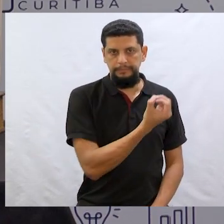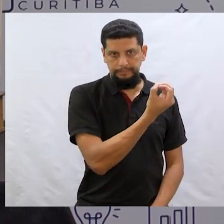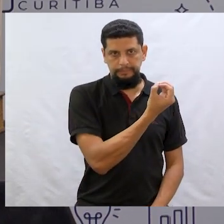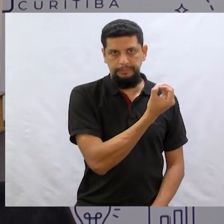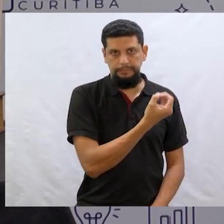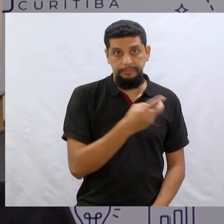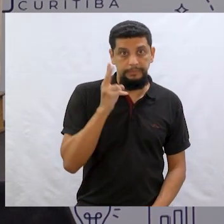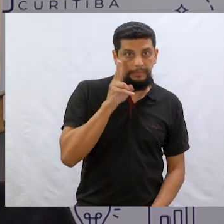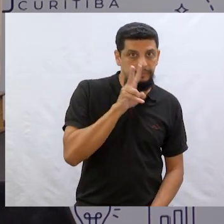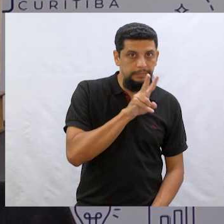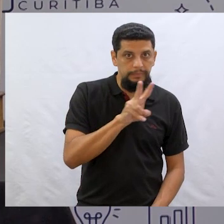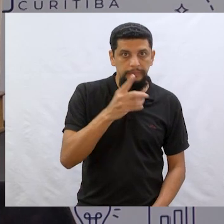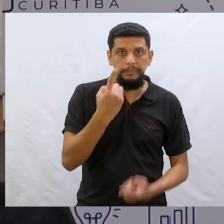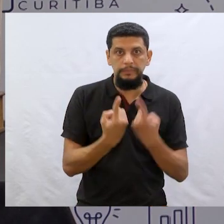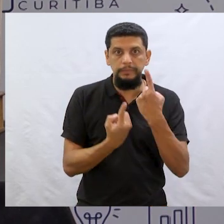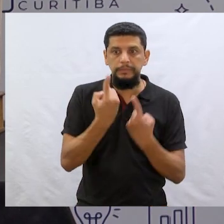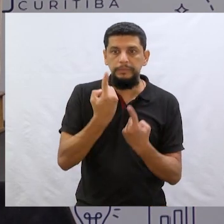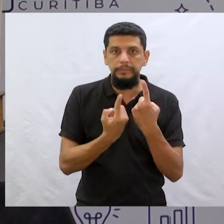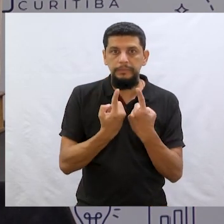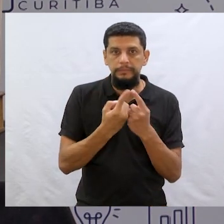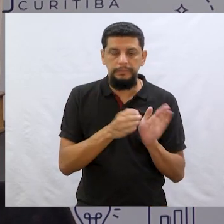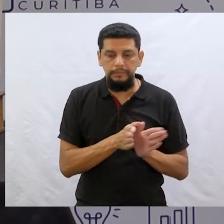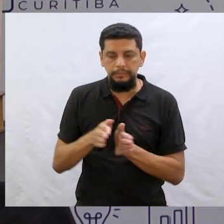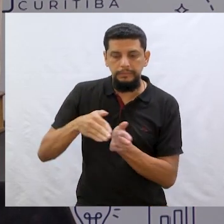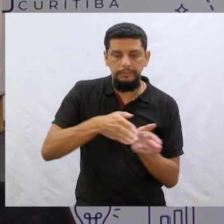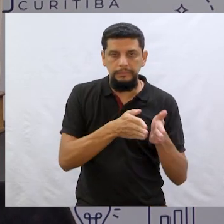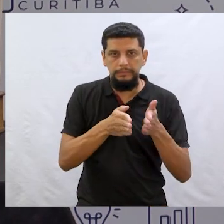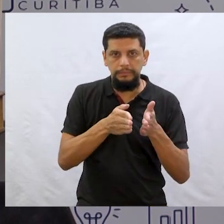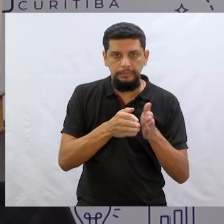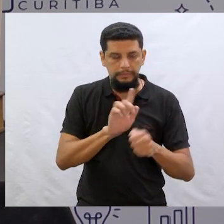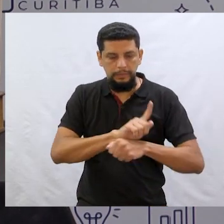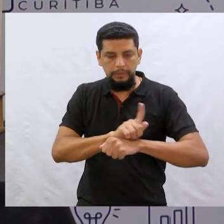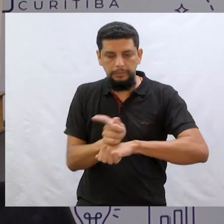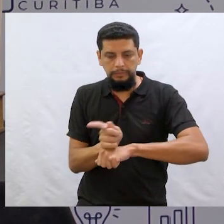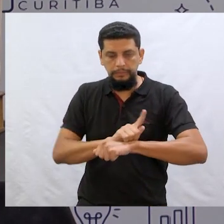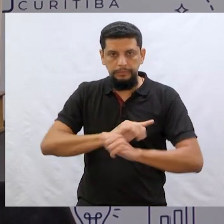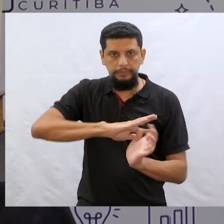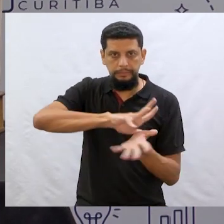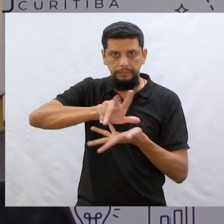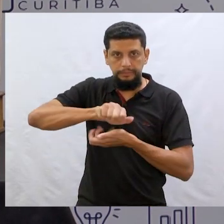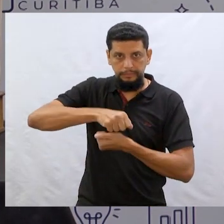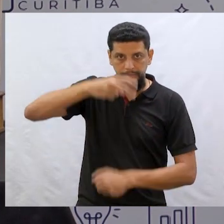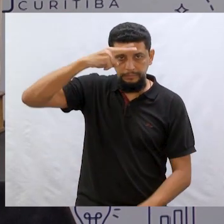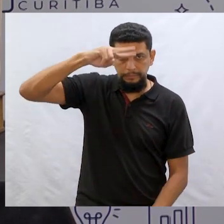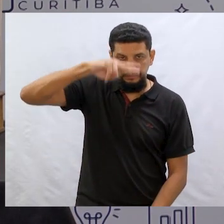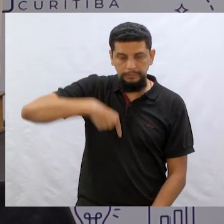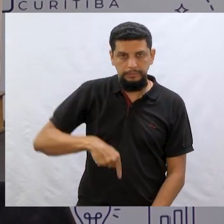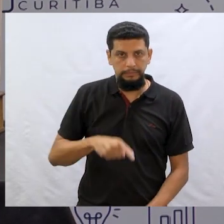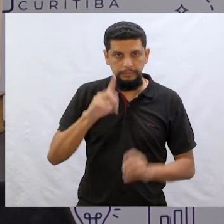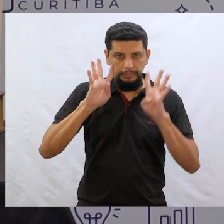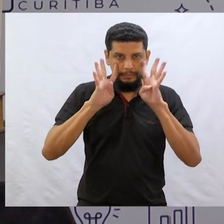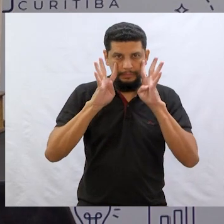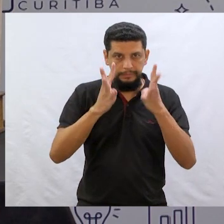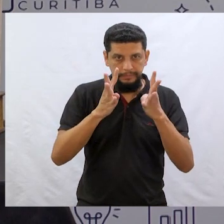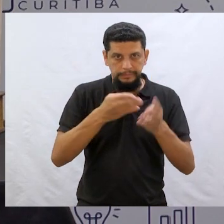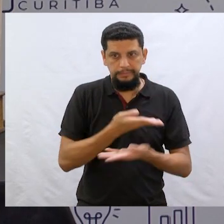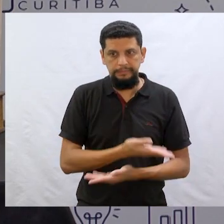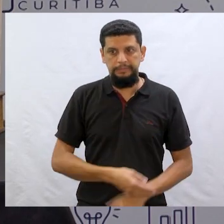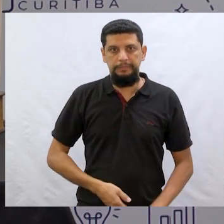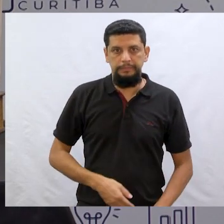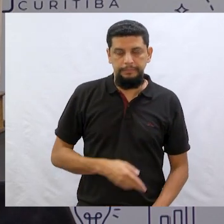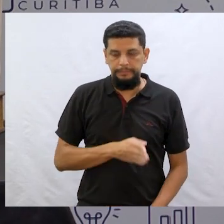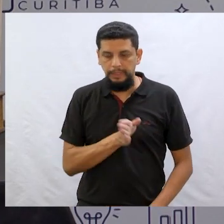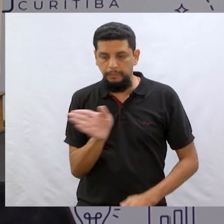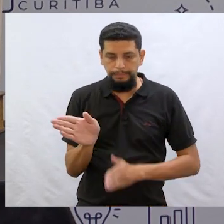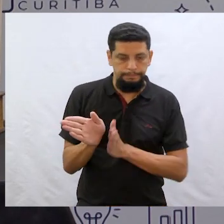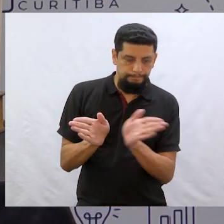Além da gente olhar ali qual é a direção, né? Na nossa bússola para o mundo das histórias, a gente fica bem atento para saber,